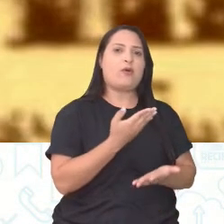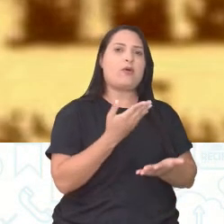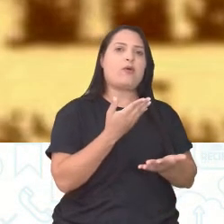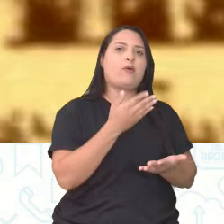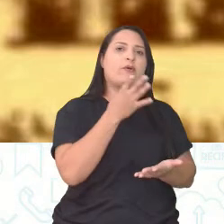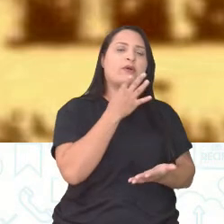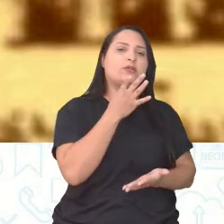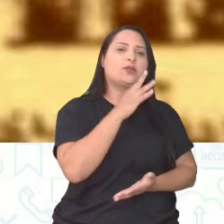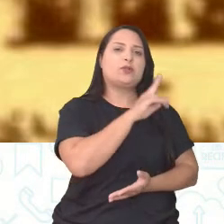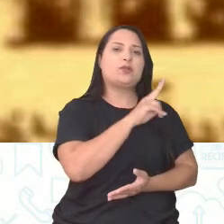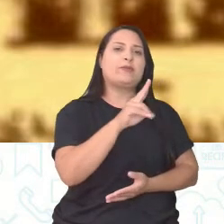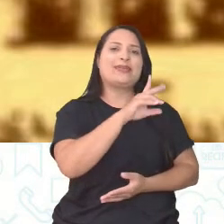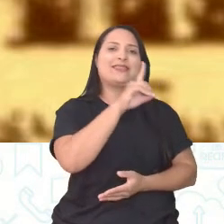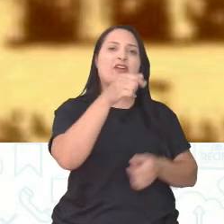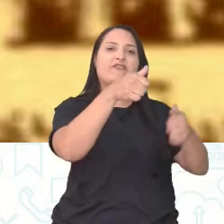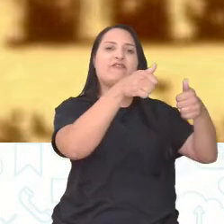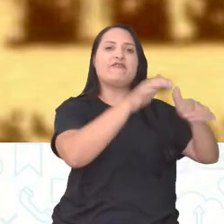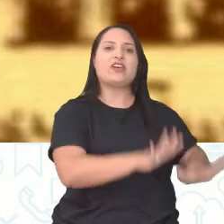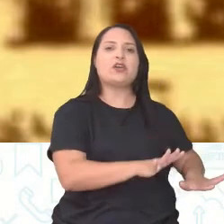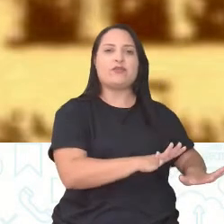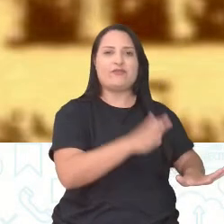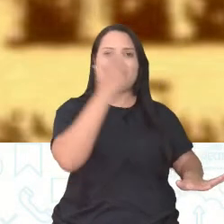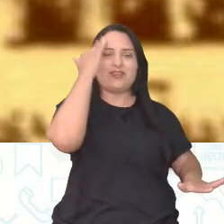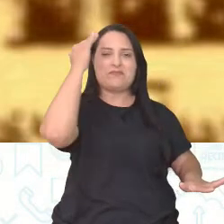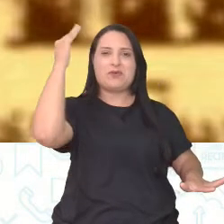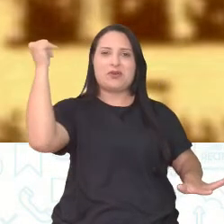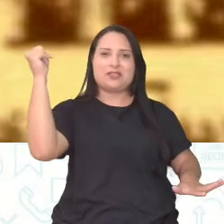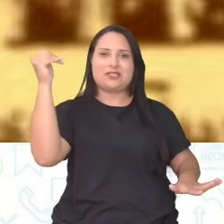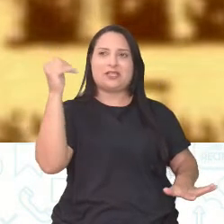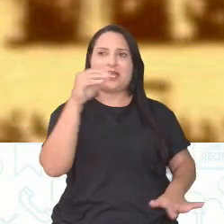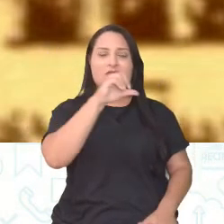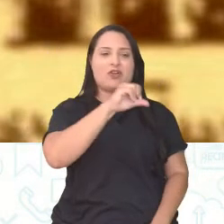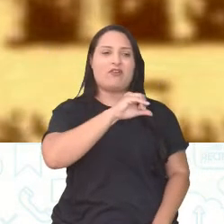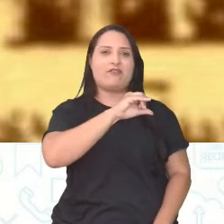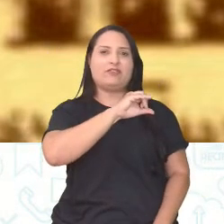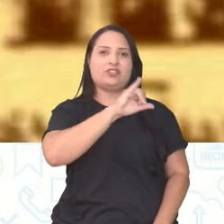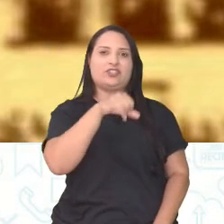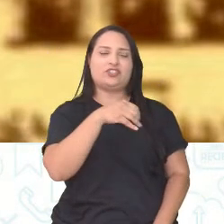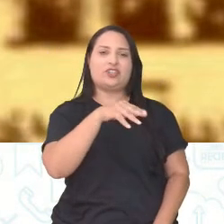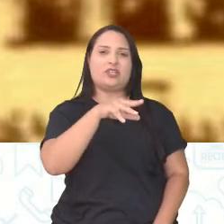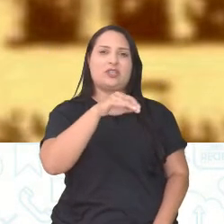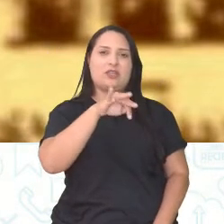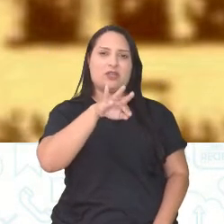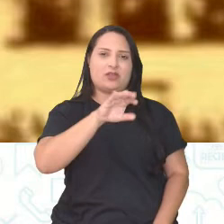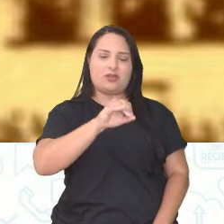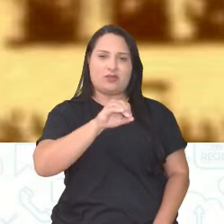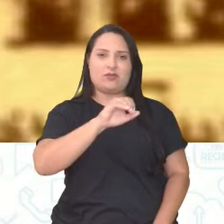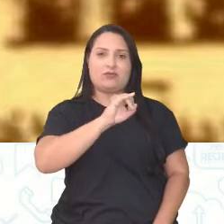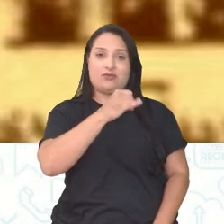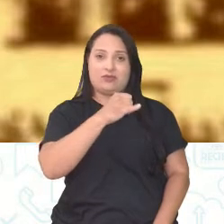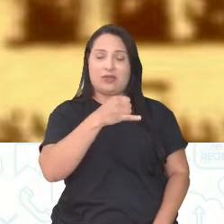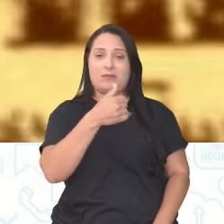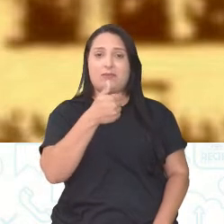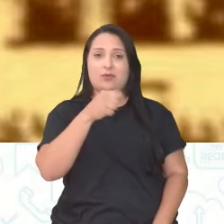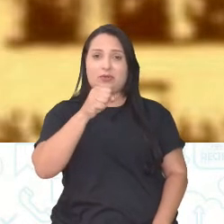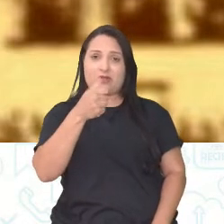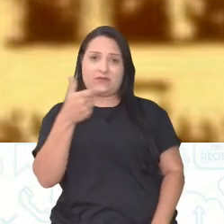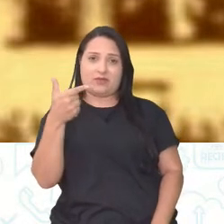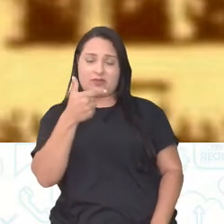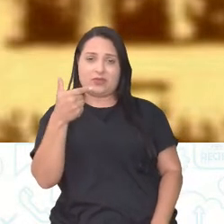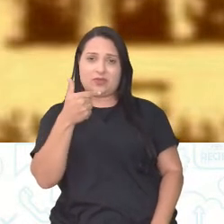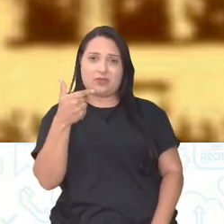dia do Fico. Famoso aí, vejam, em 9 de janeiro de 1822, Dom Pedro